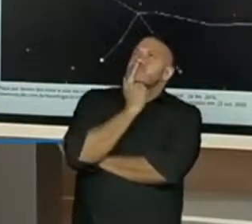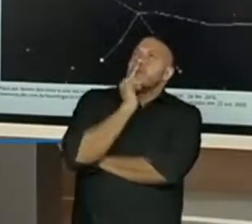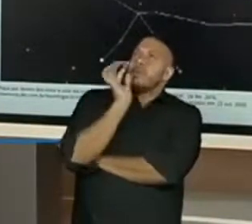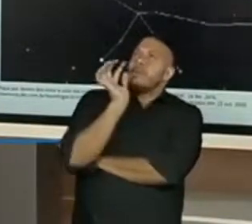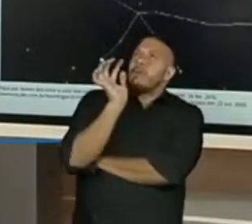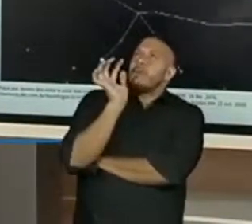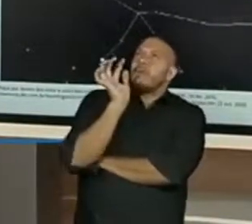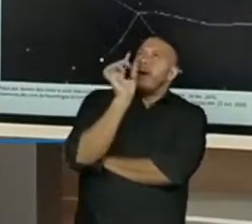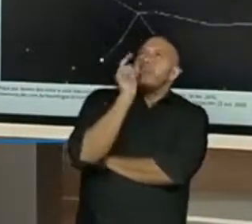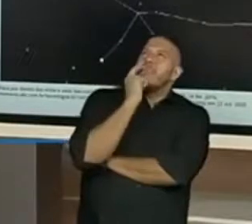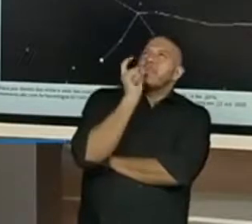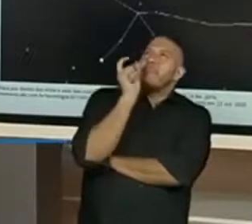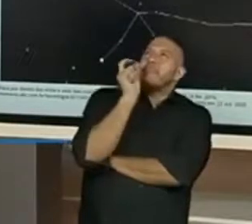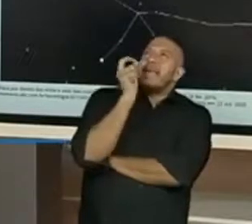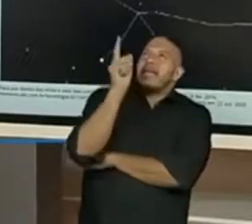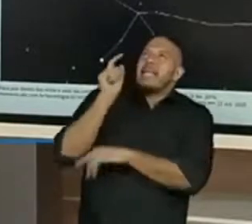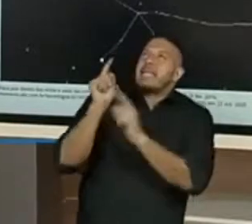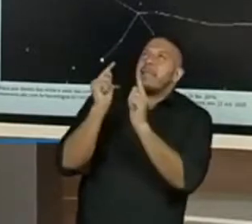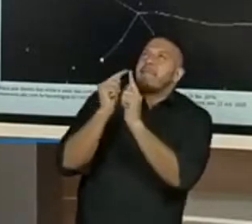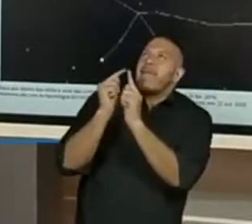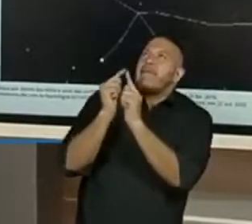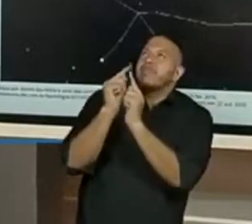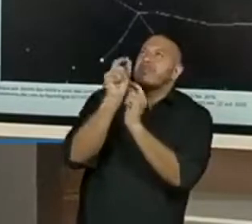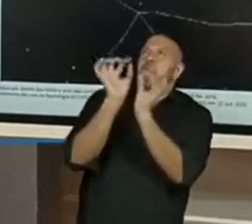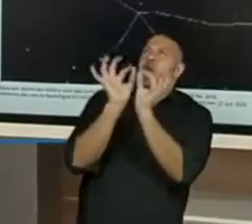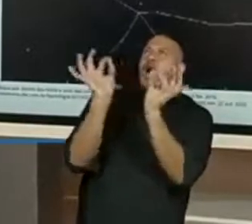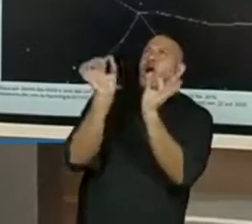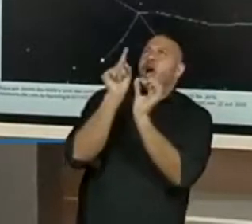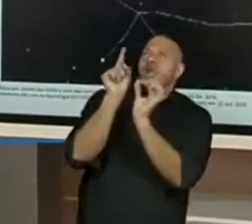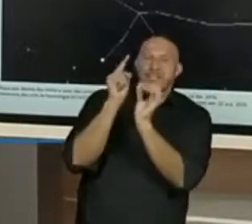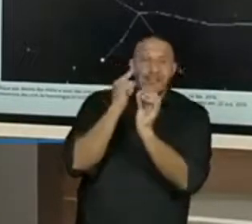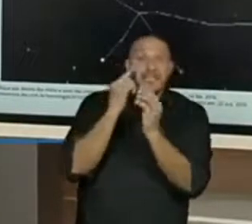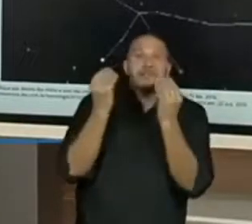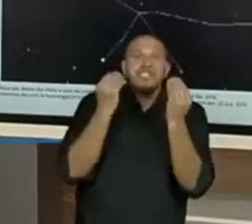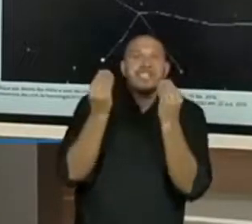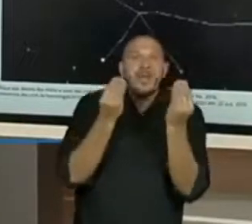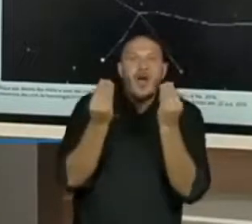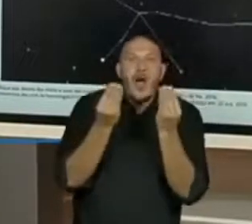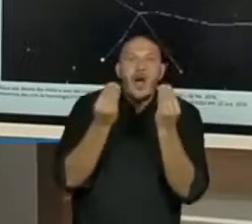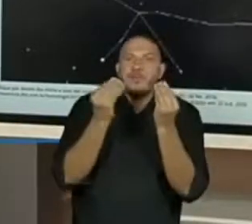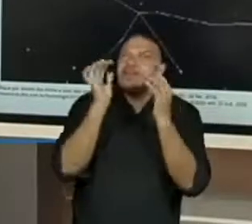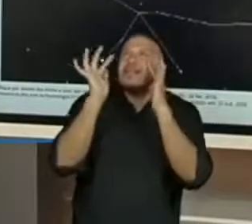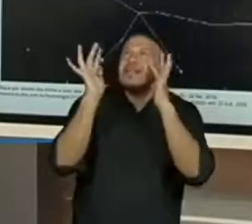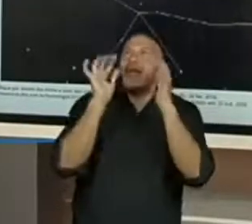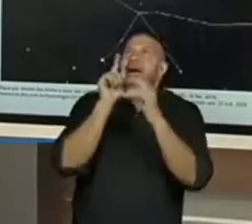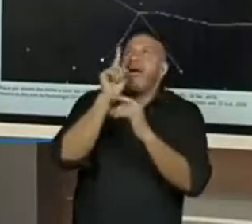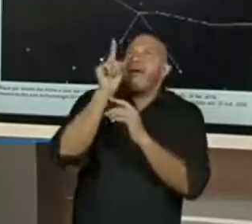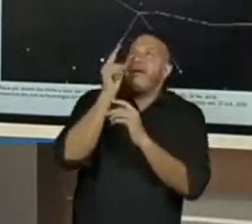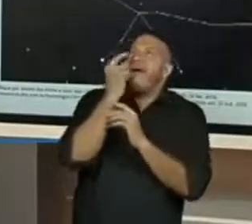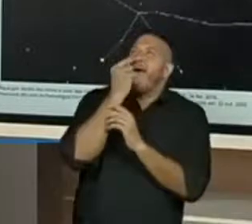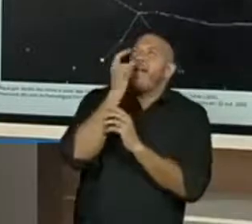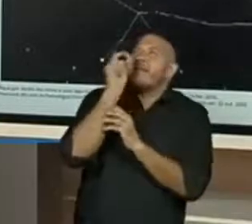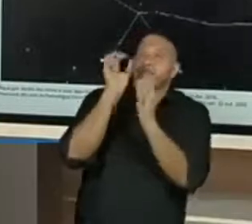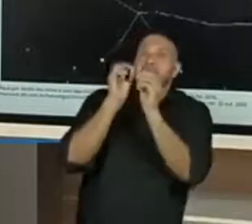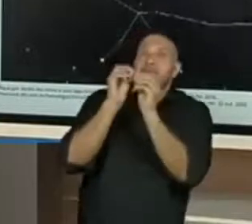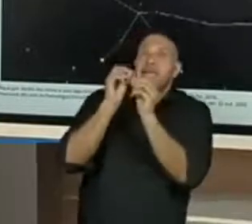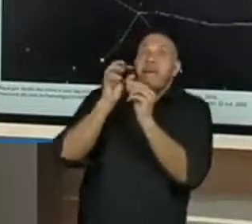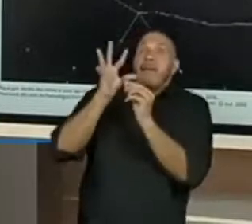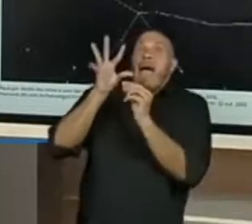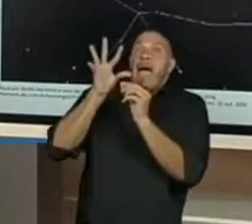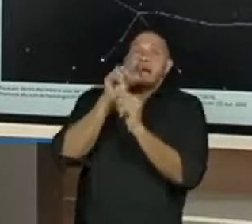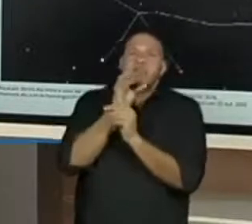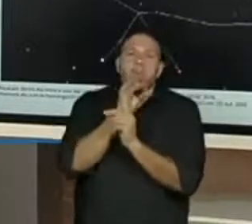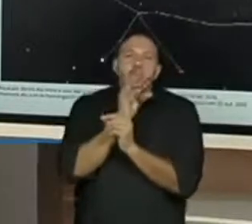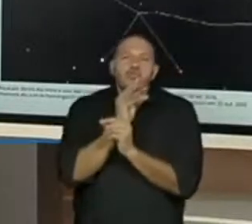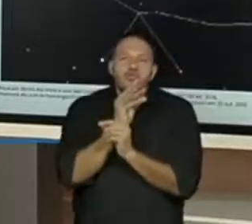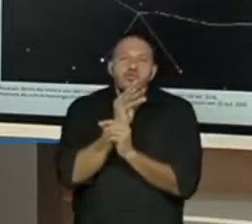quanto uma está mais próxima ou mais distante da outra já pensou em como seriam as referências aquela que brilha mais do lado daquela